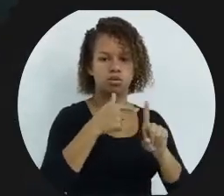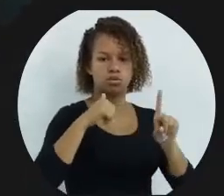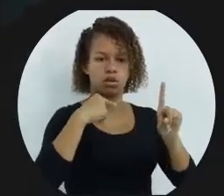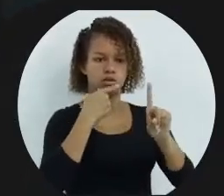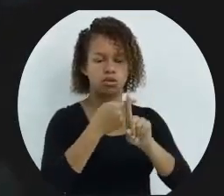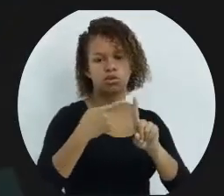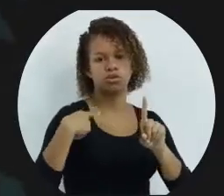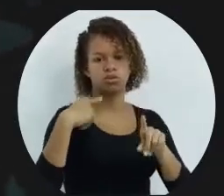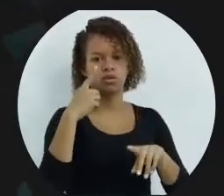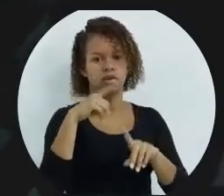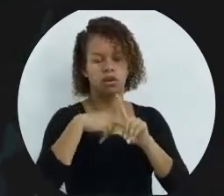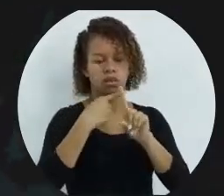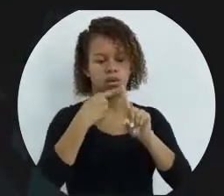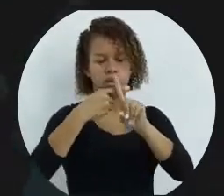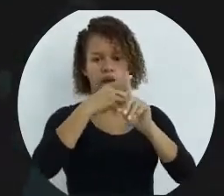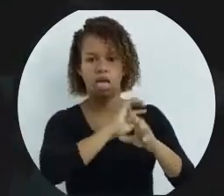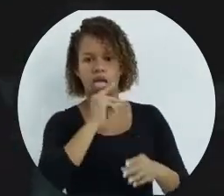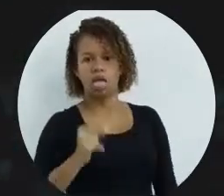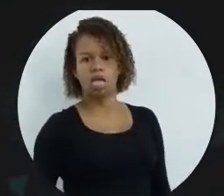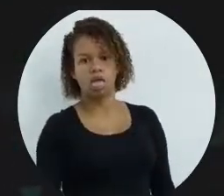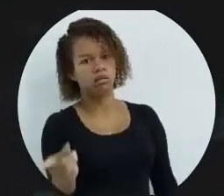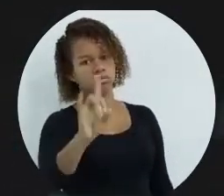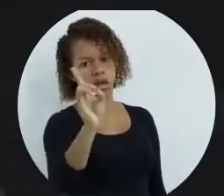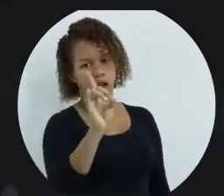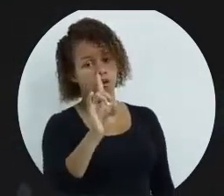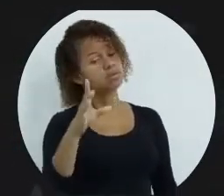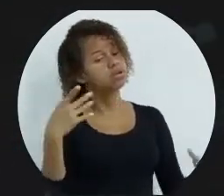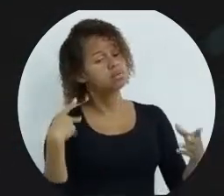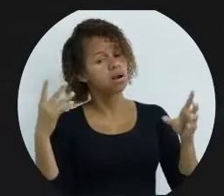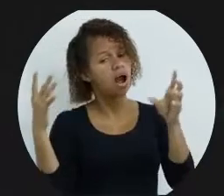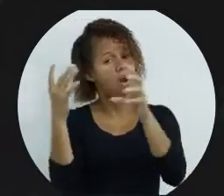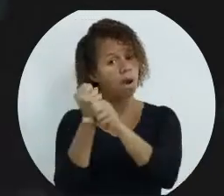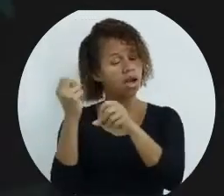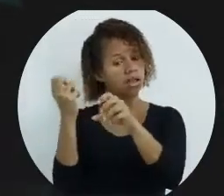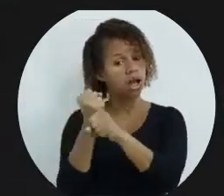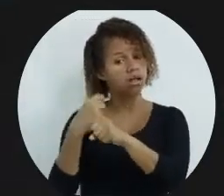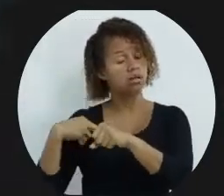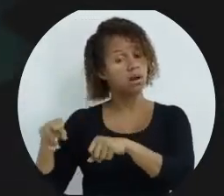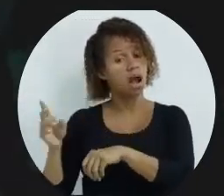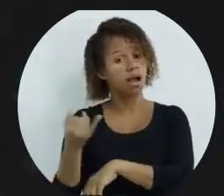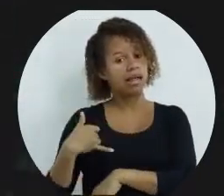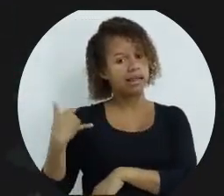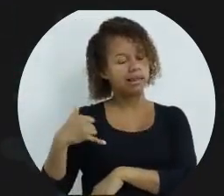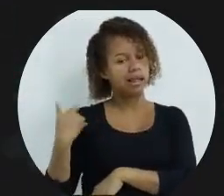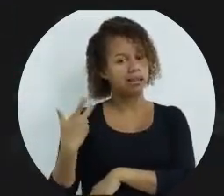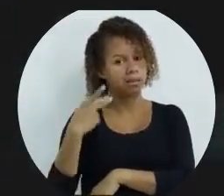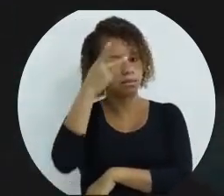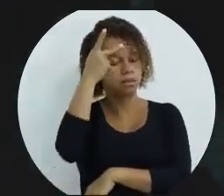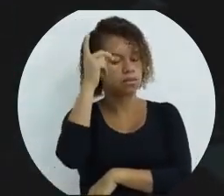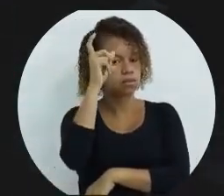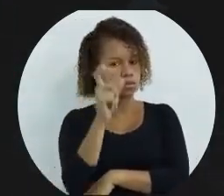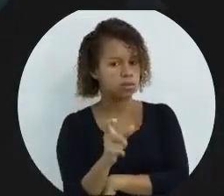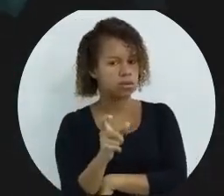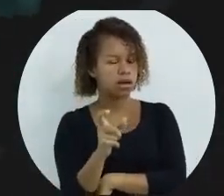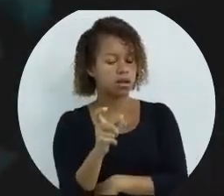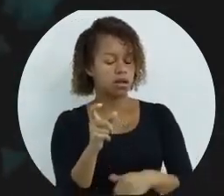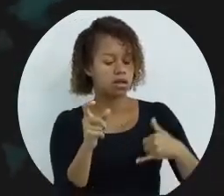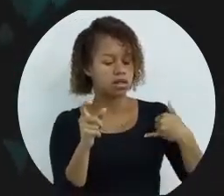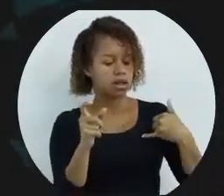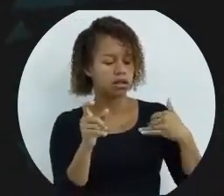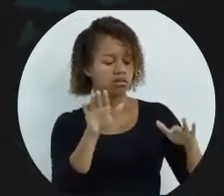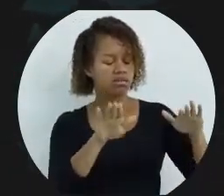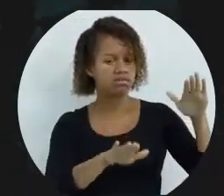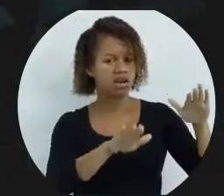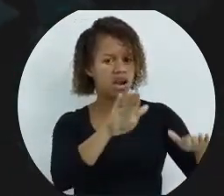necessariamente vai ser 2 a vida toda. Pode ser que você faça um cálculo com a idade da pessoa lá na página. Então, essa idade vai